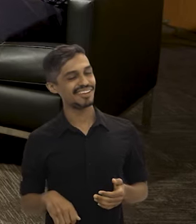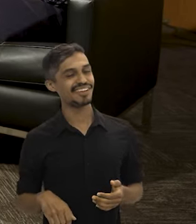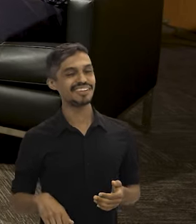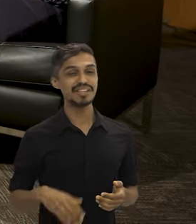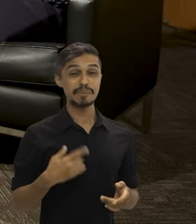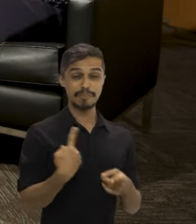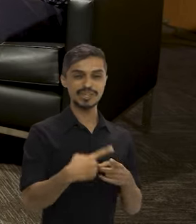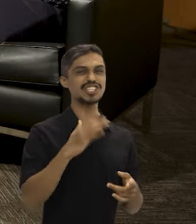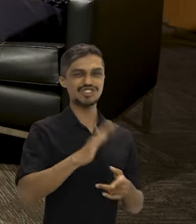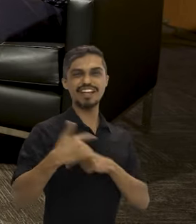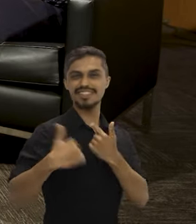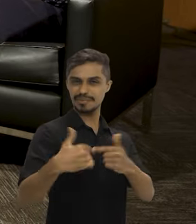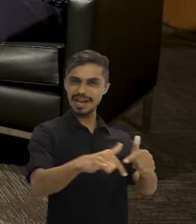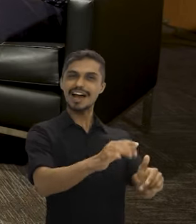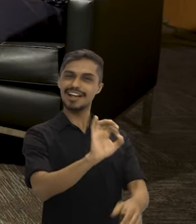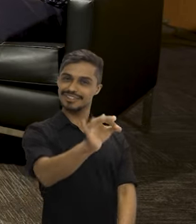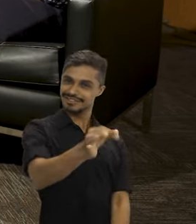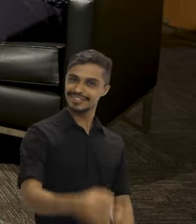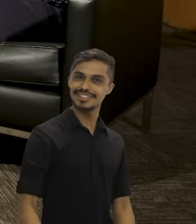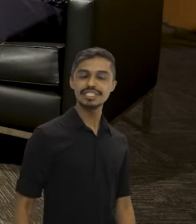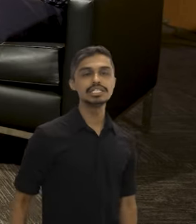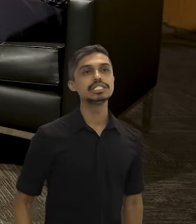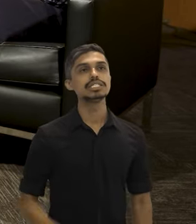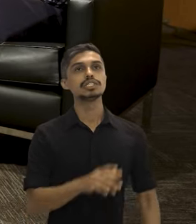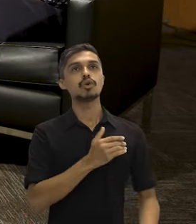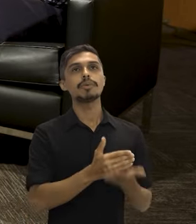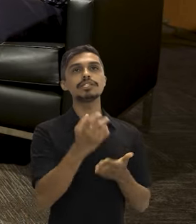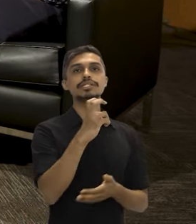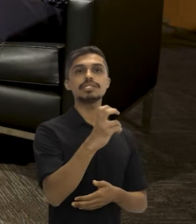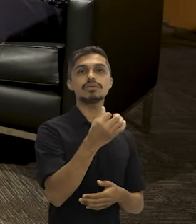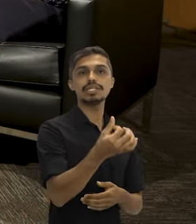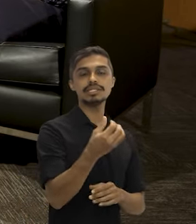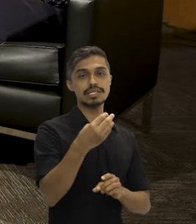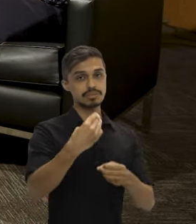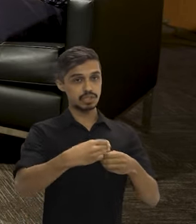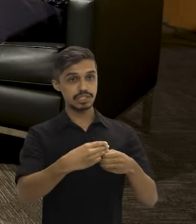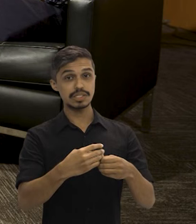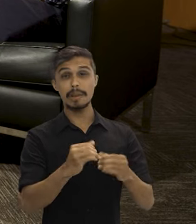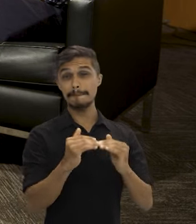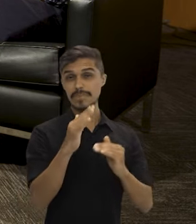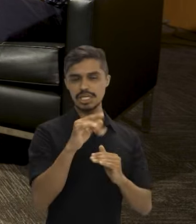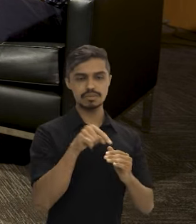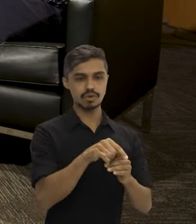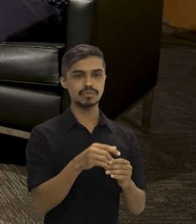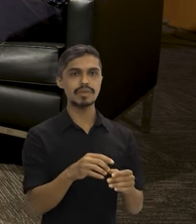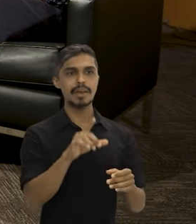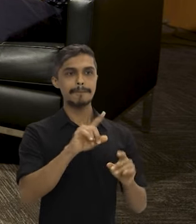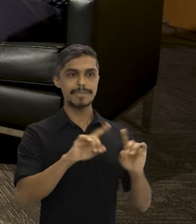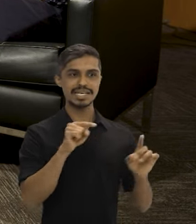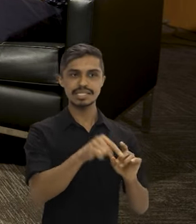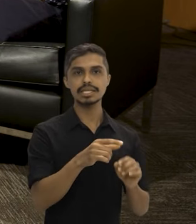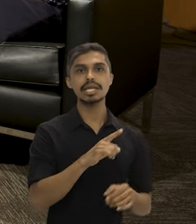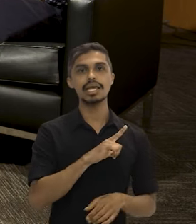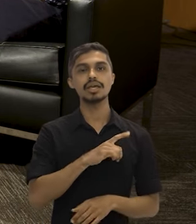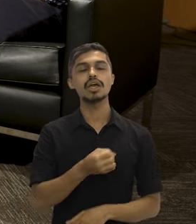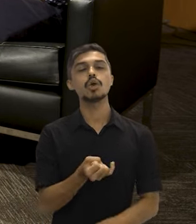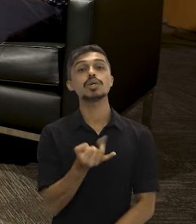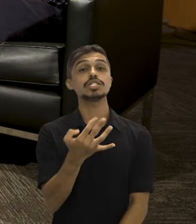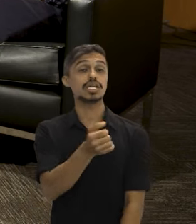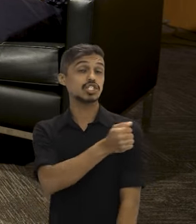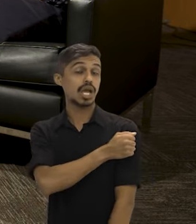Lula da Silva. Piloto que funciona já. Nós vamos começar com 56 municípios, no mínimo, mas que são os maiores